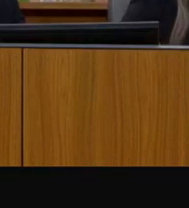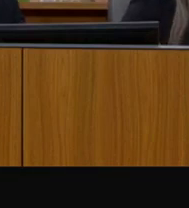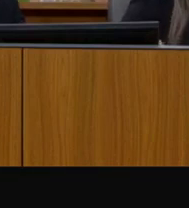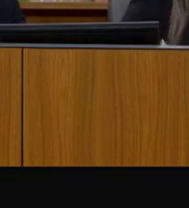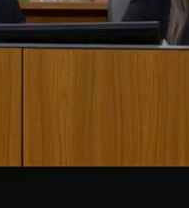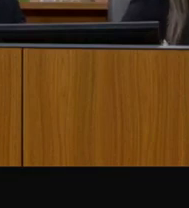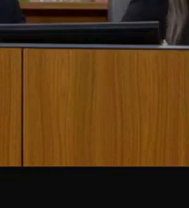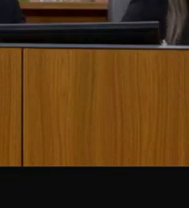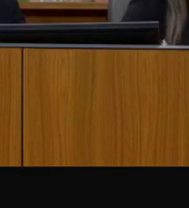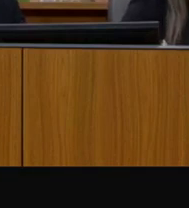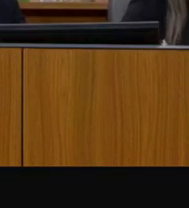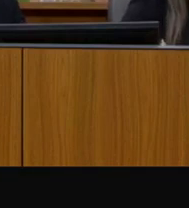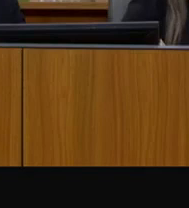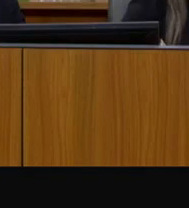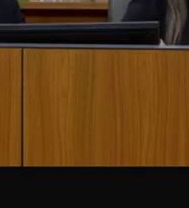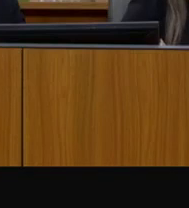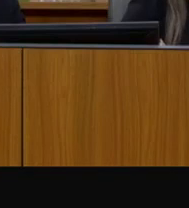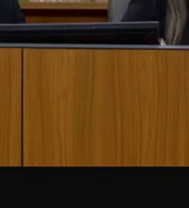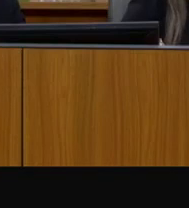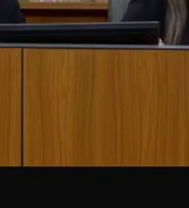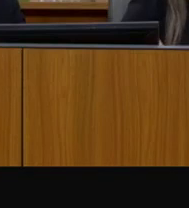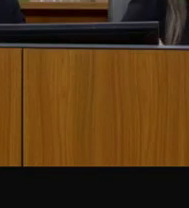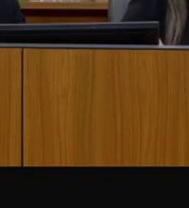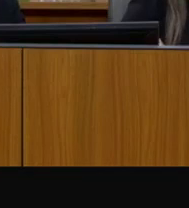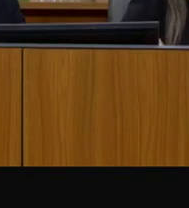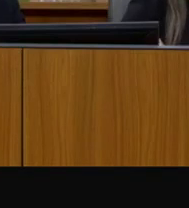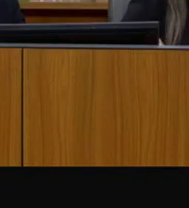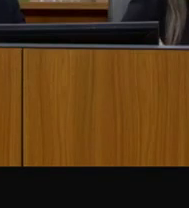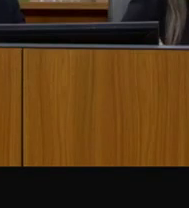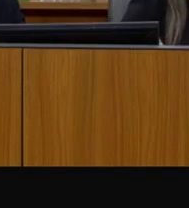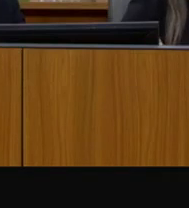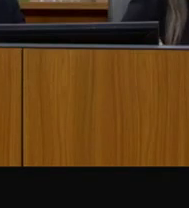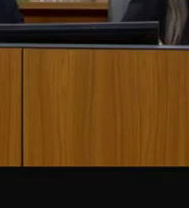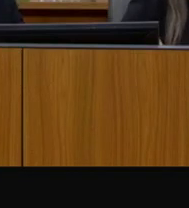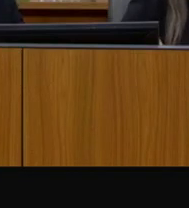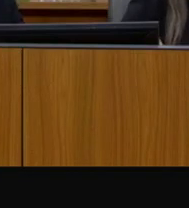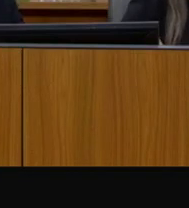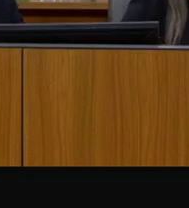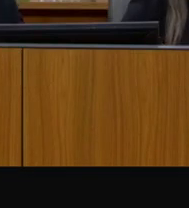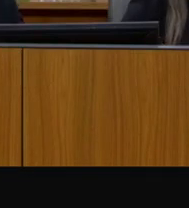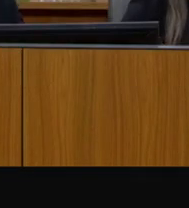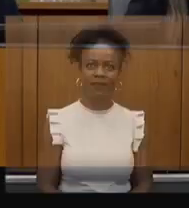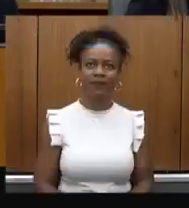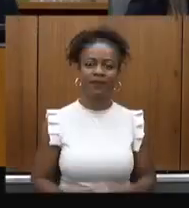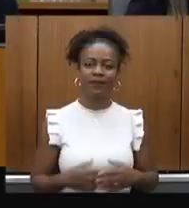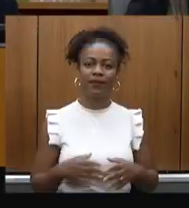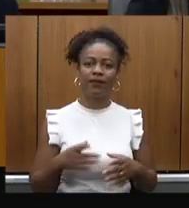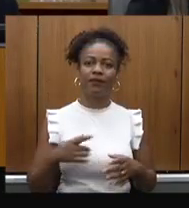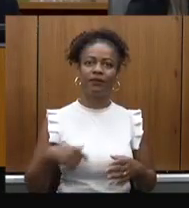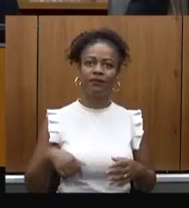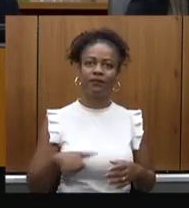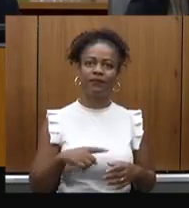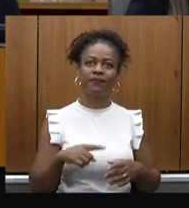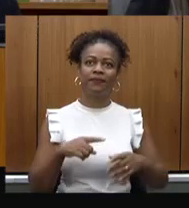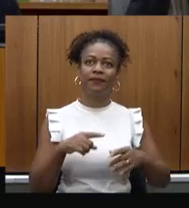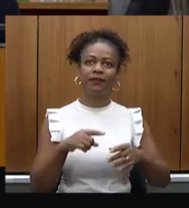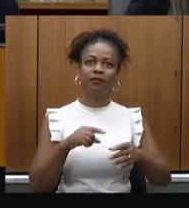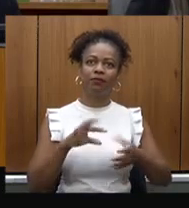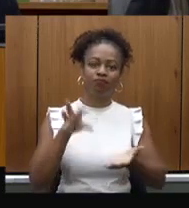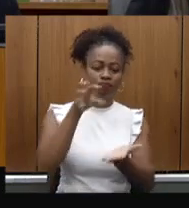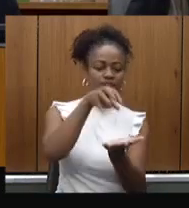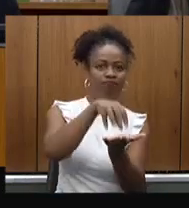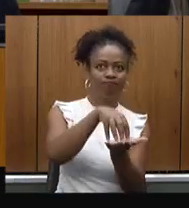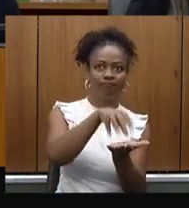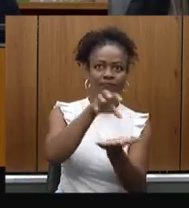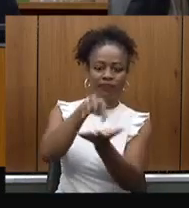dos usuários muito positivo. Associado à nova farmácia de Minas, nós estamos descentralizando a dispensação de parte